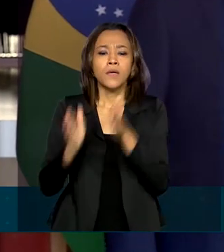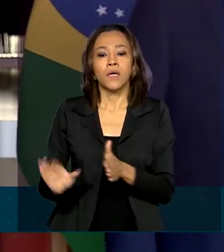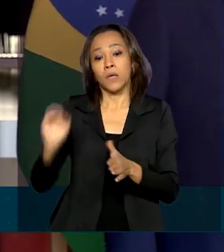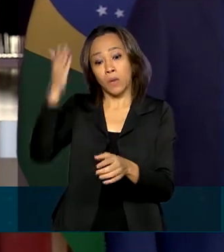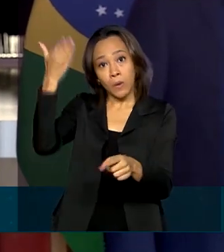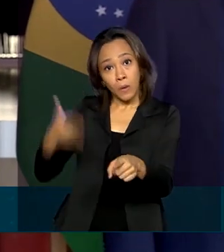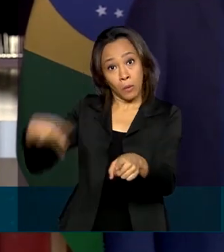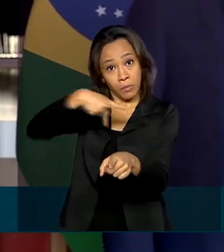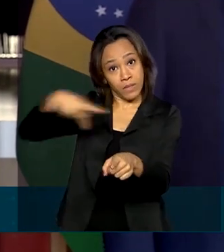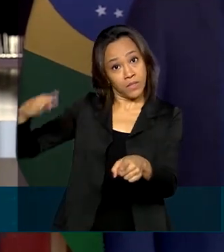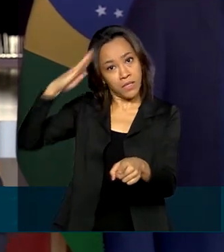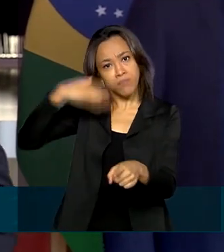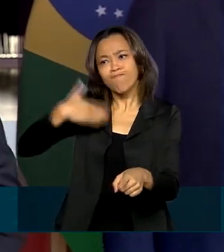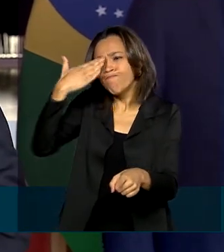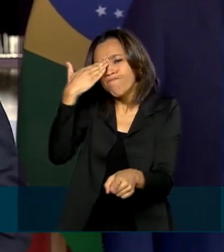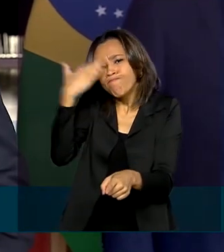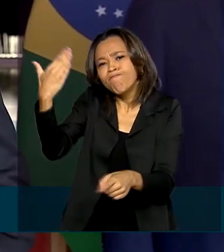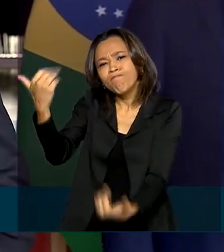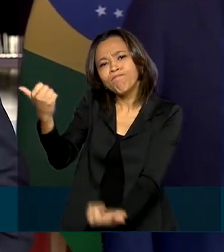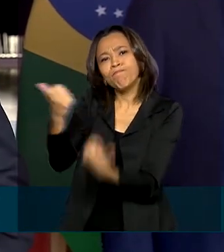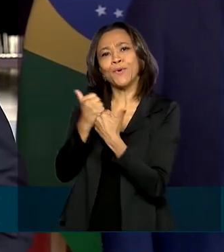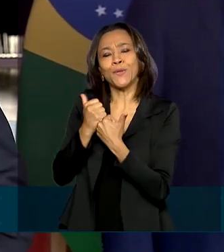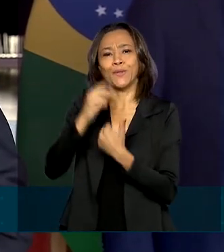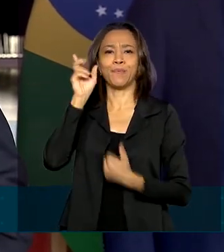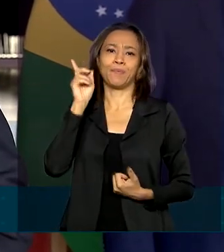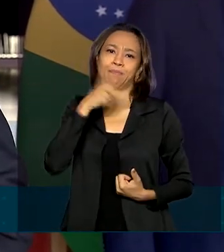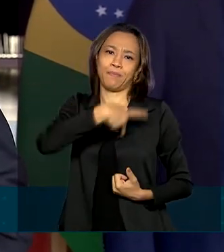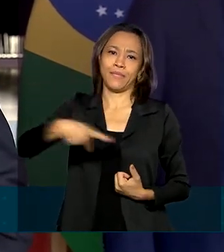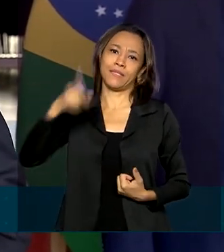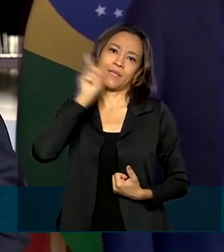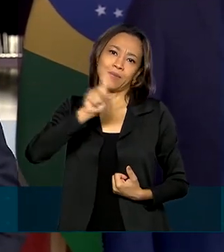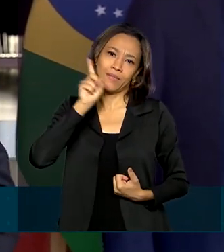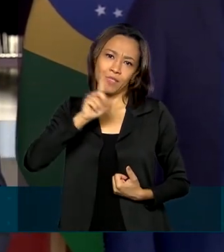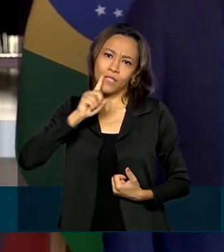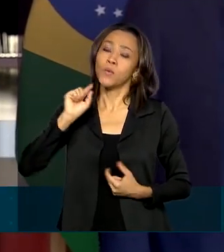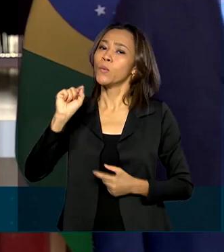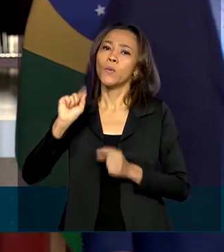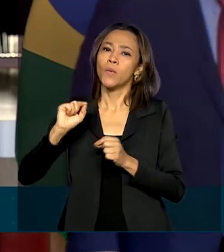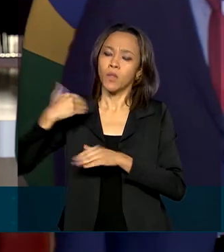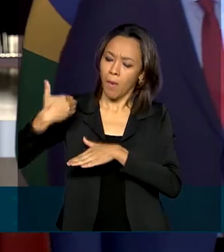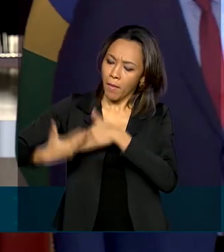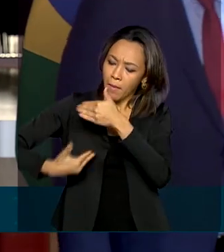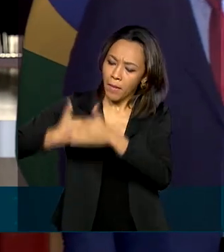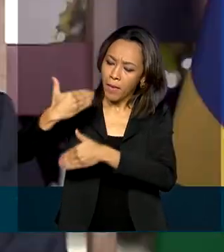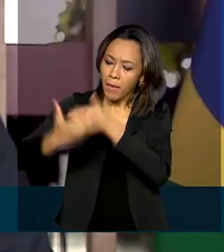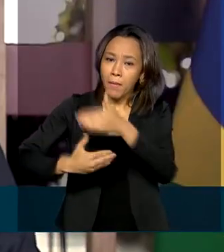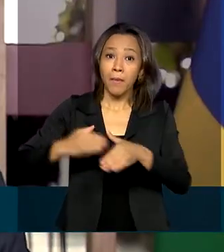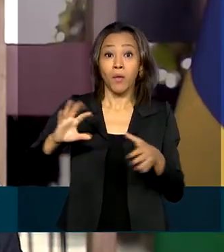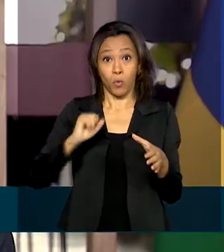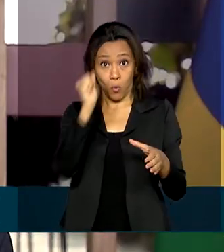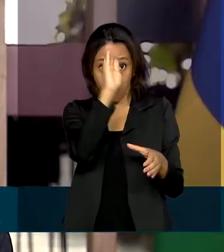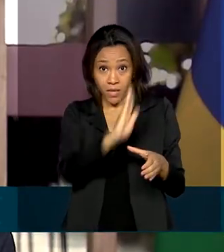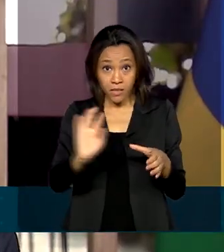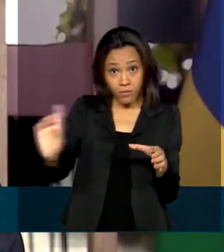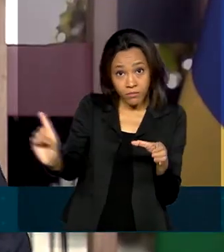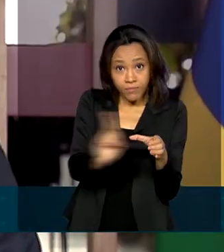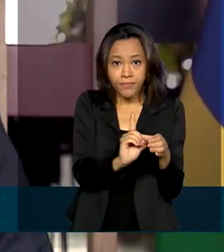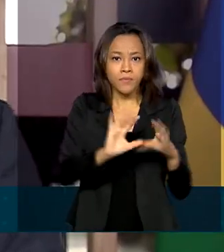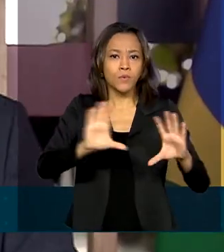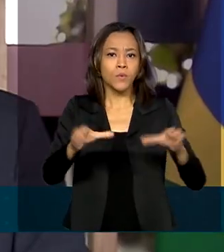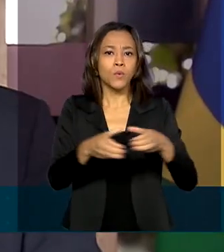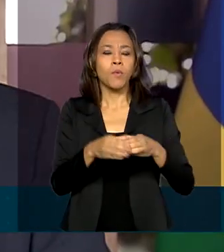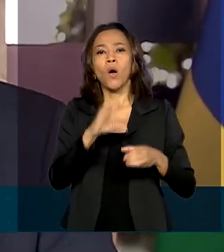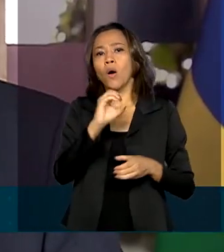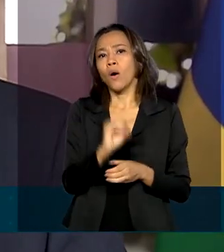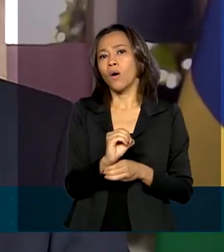agradeceu pelo apoio do presidente Trump no processo em andamento de admissão do Brasil na OCDE, Organização para a